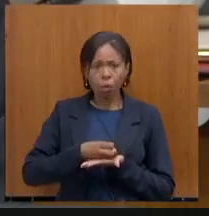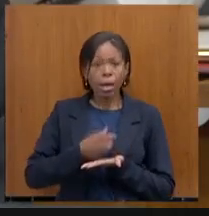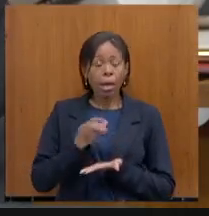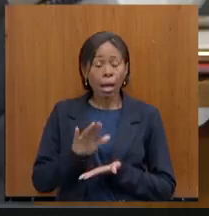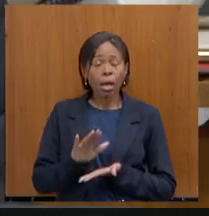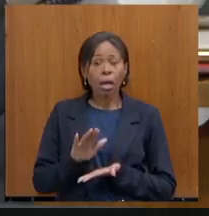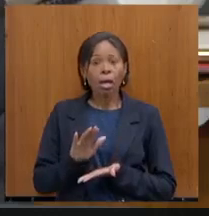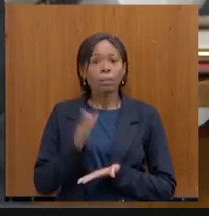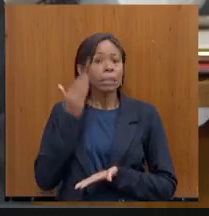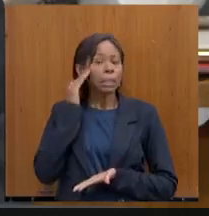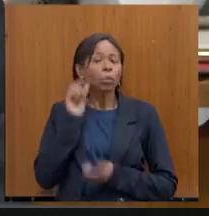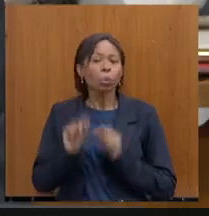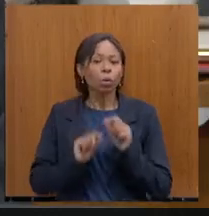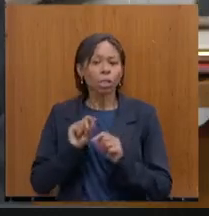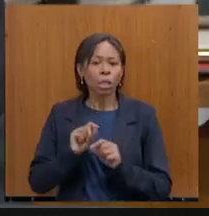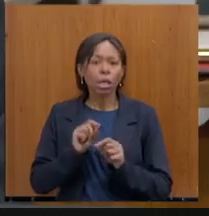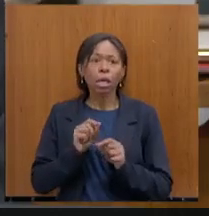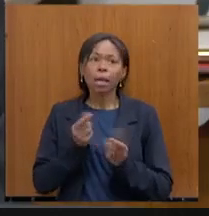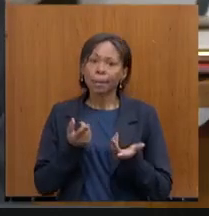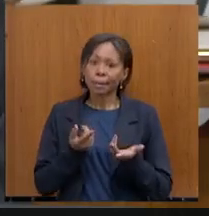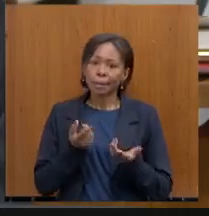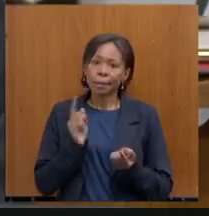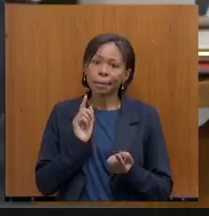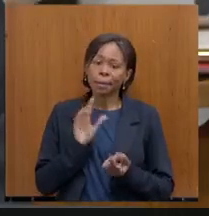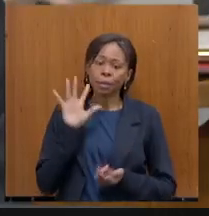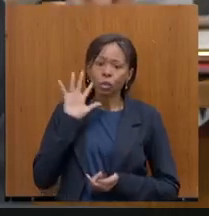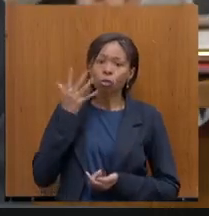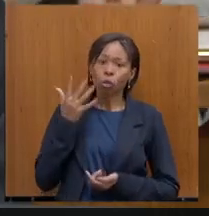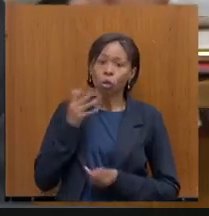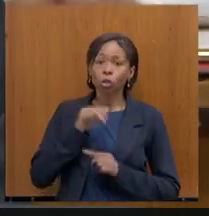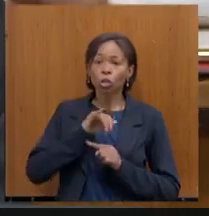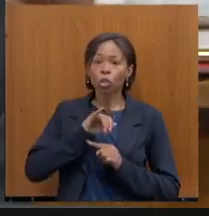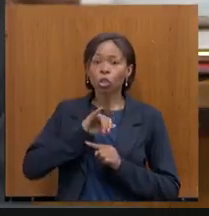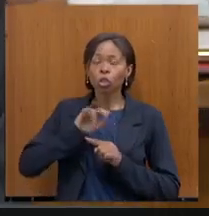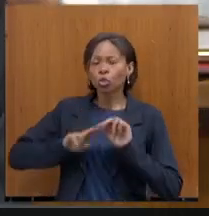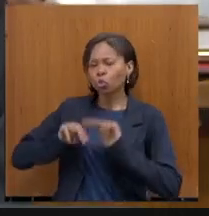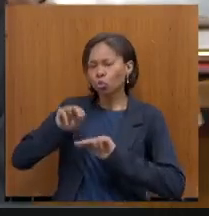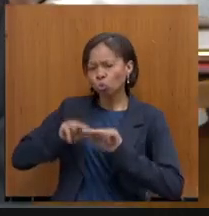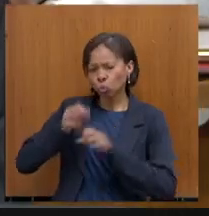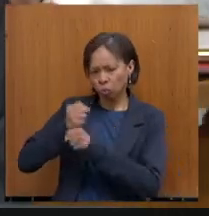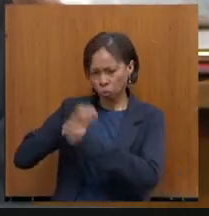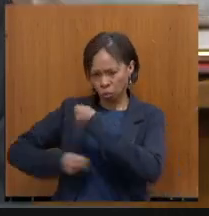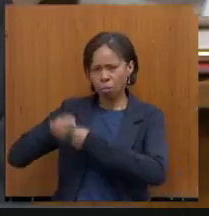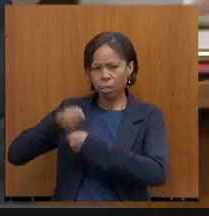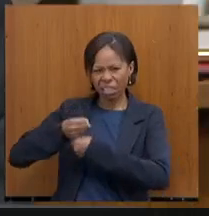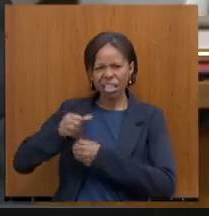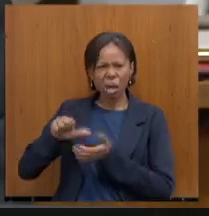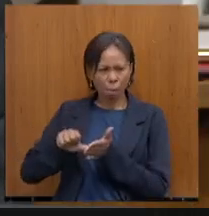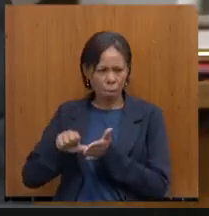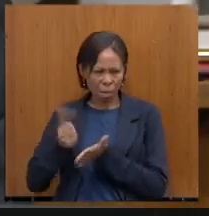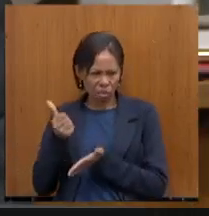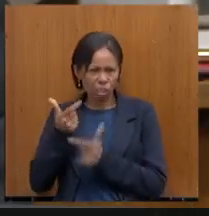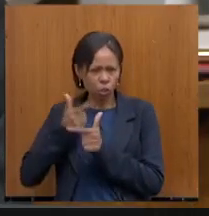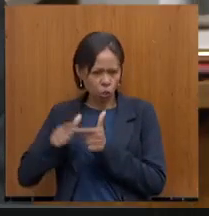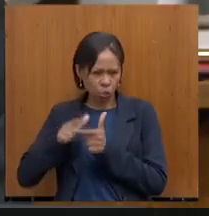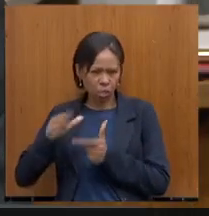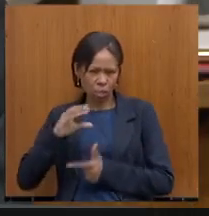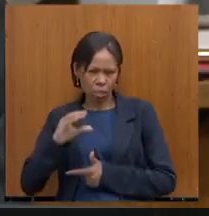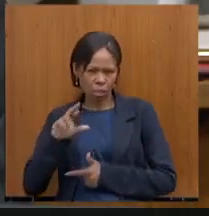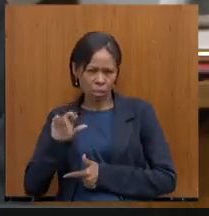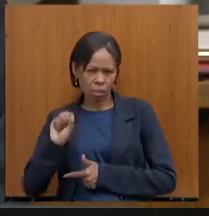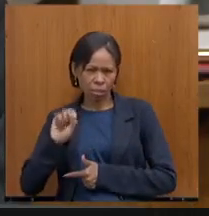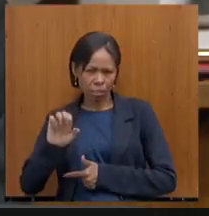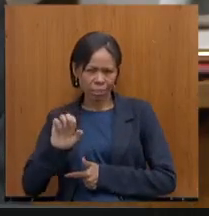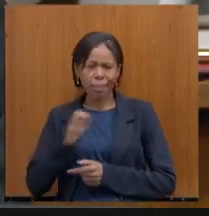passado, exatamente no auge da crise, da primeira crise da pandemia que a gente não sabia. A gente ia acabar há dois meses perdendo 20% de